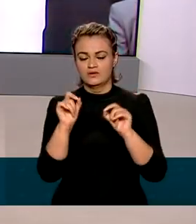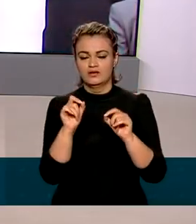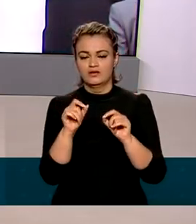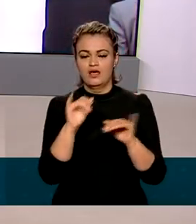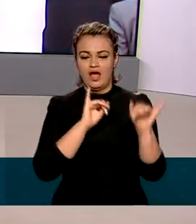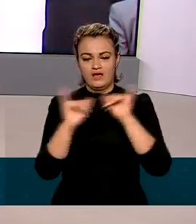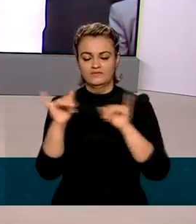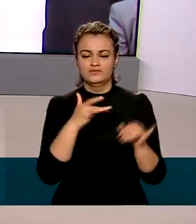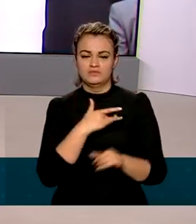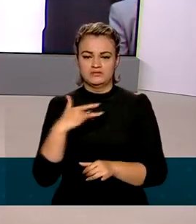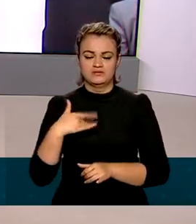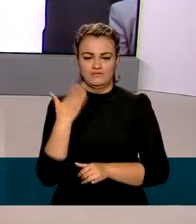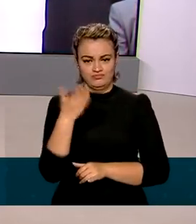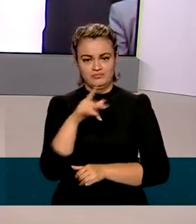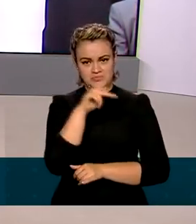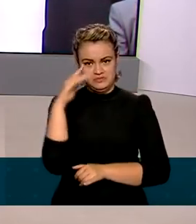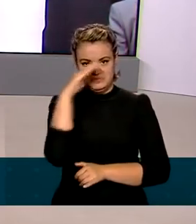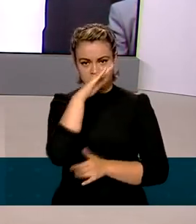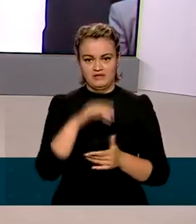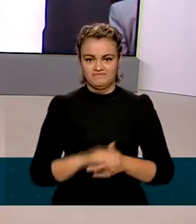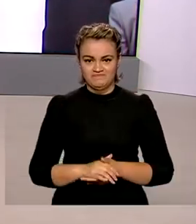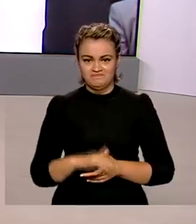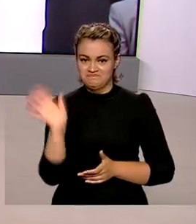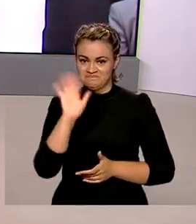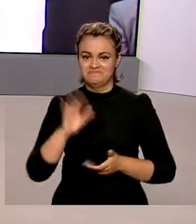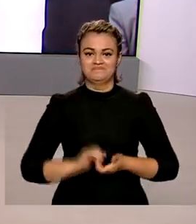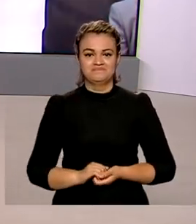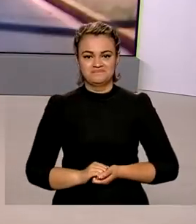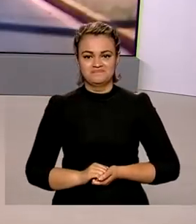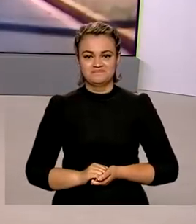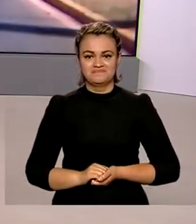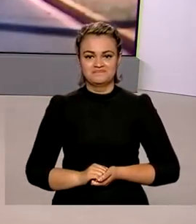notícias sobre o estado do presidente Jair Bolsonaro. Até mais.